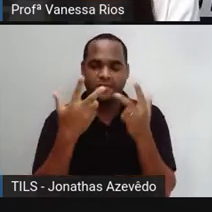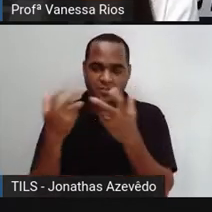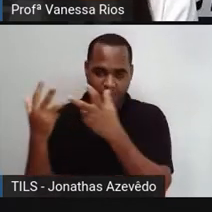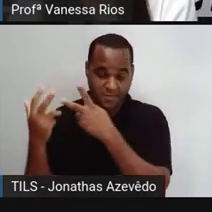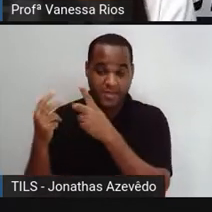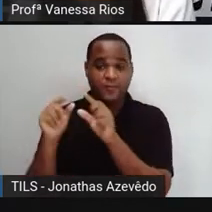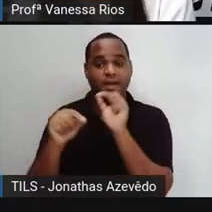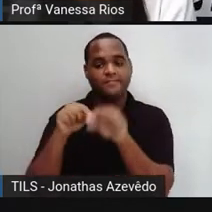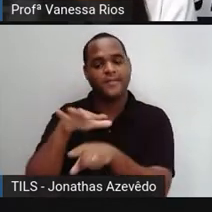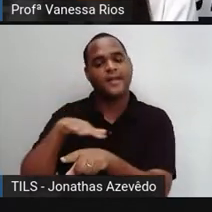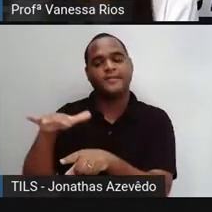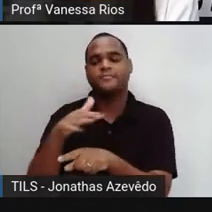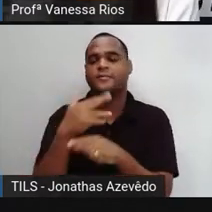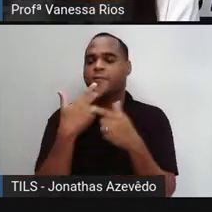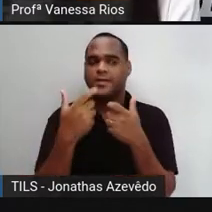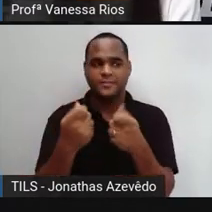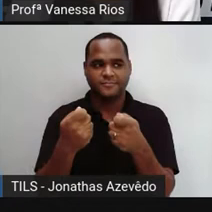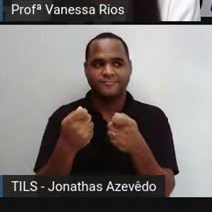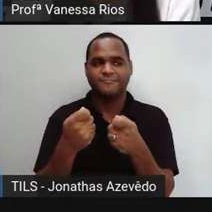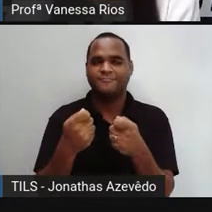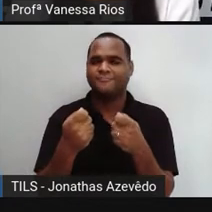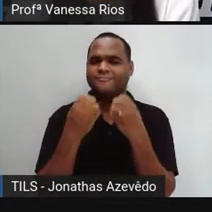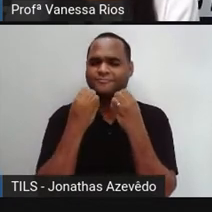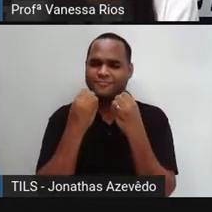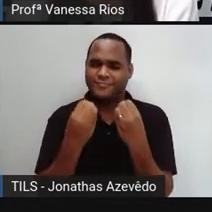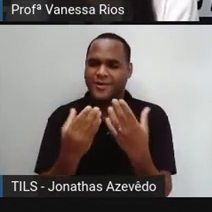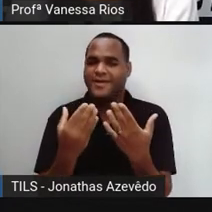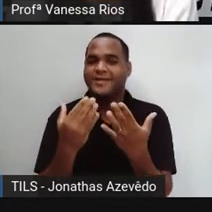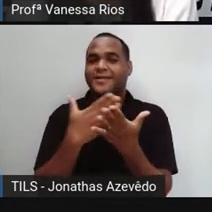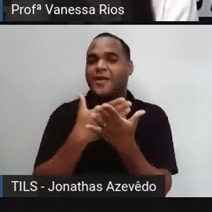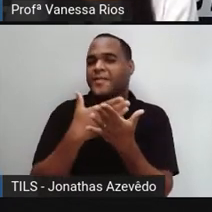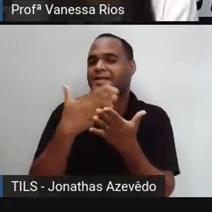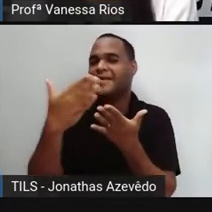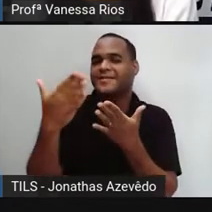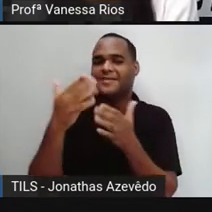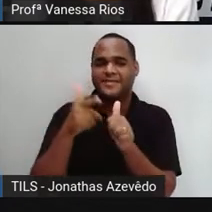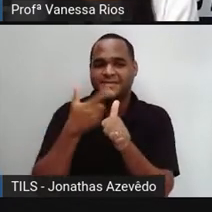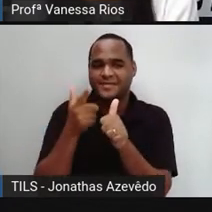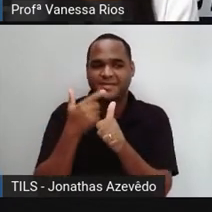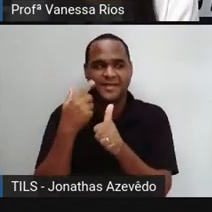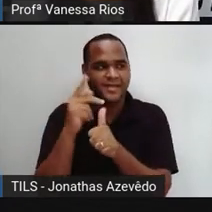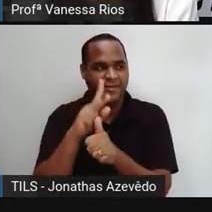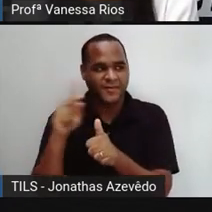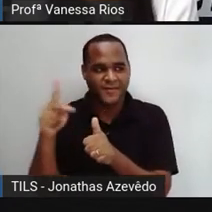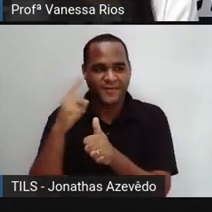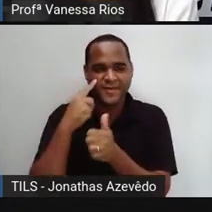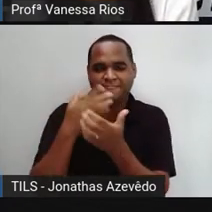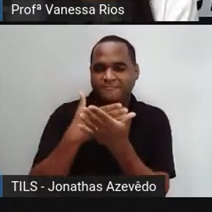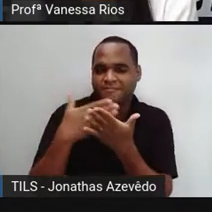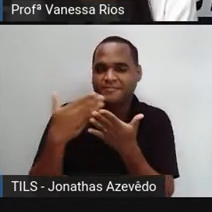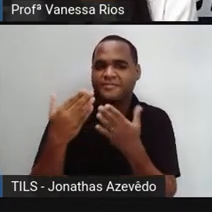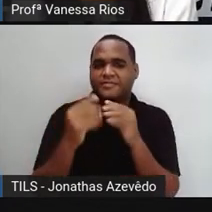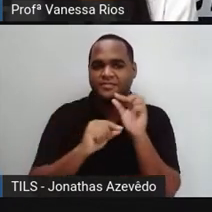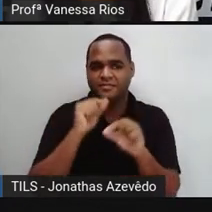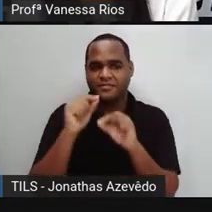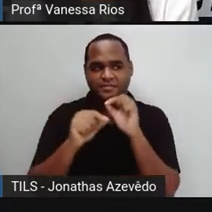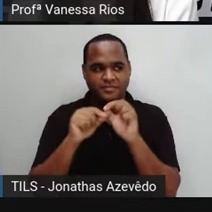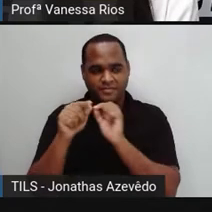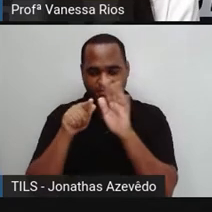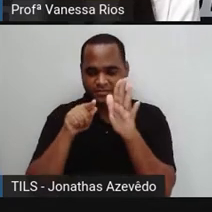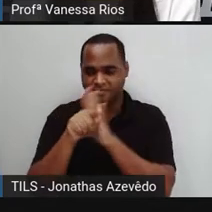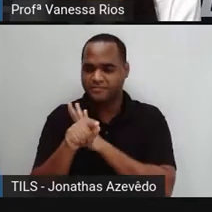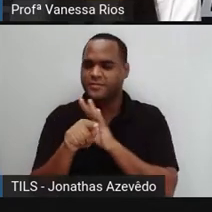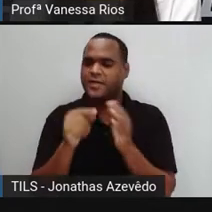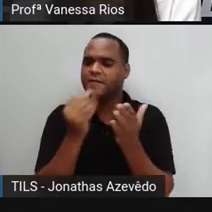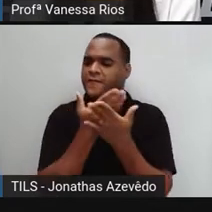área de linguagens. E aí para começar, a PRO inicia justamente com uma pergunta, é